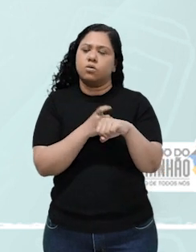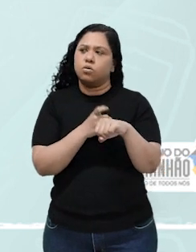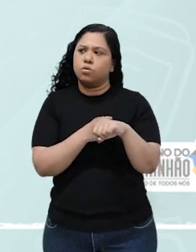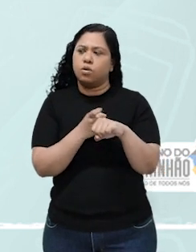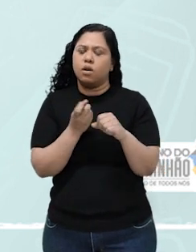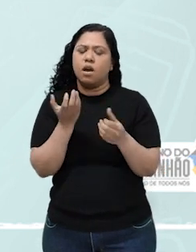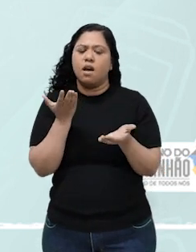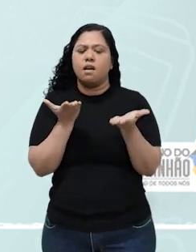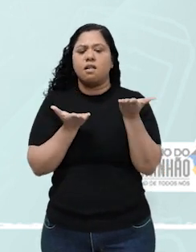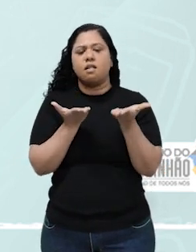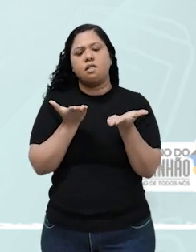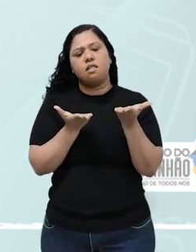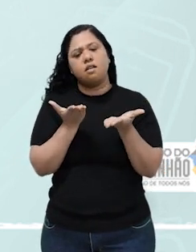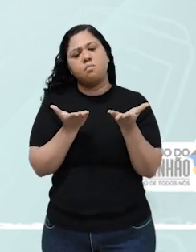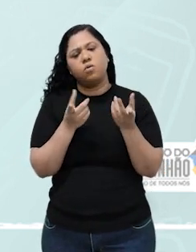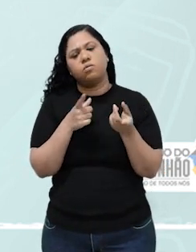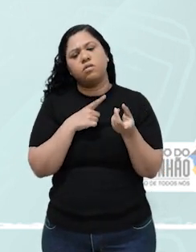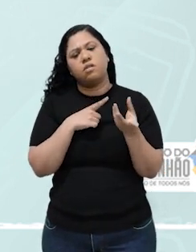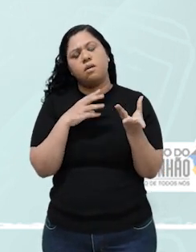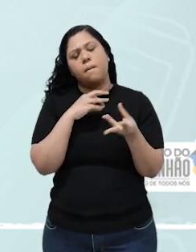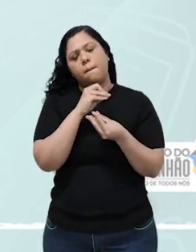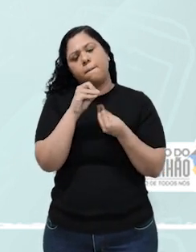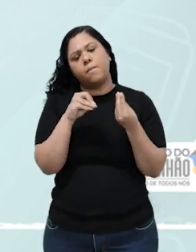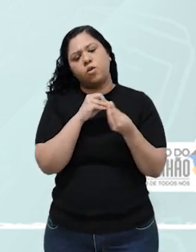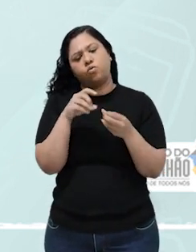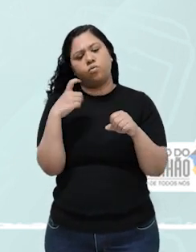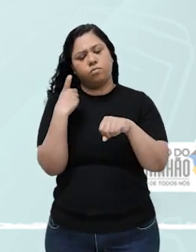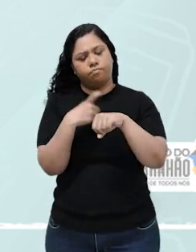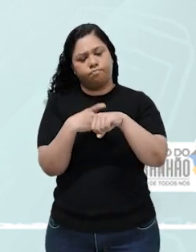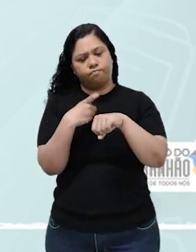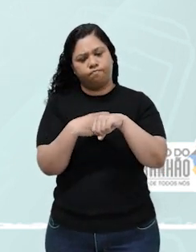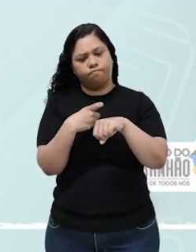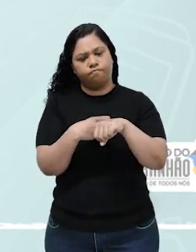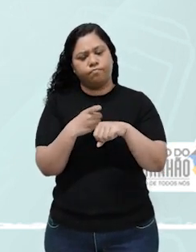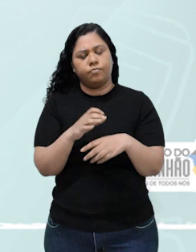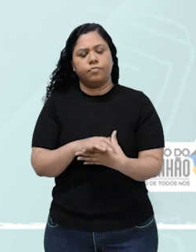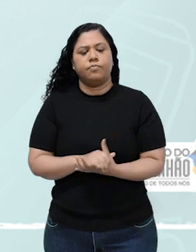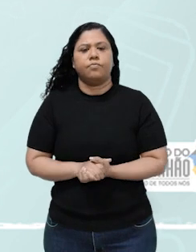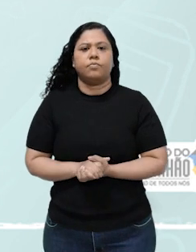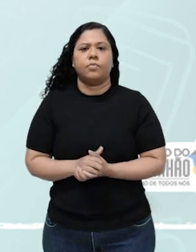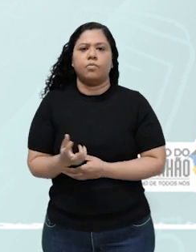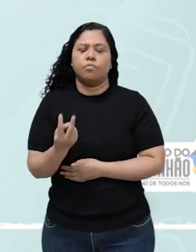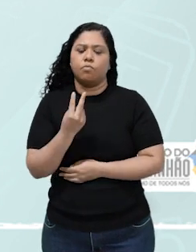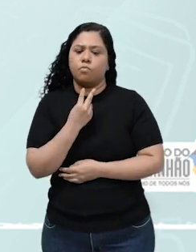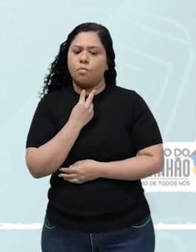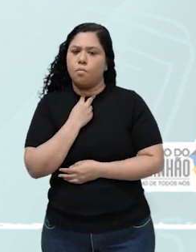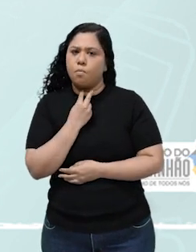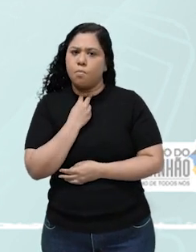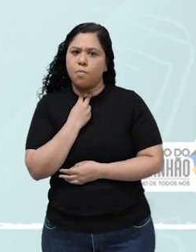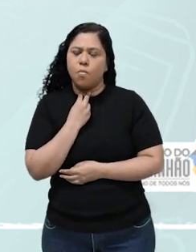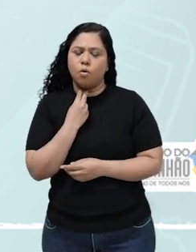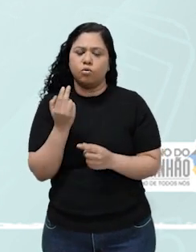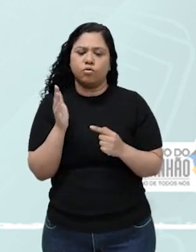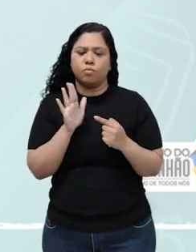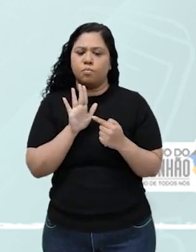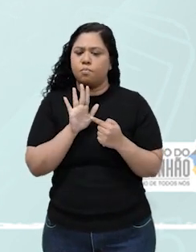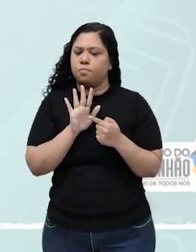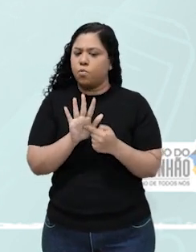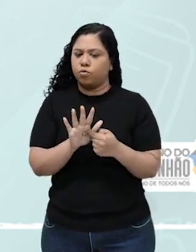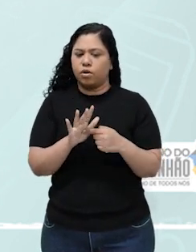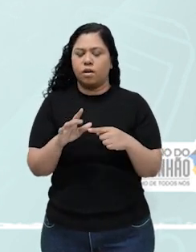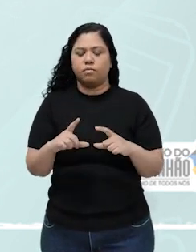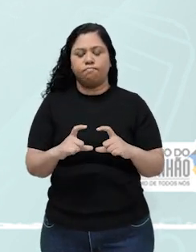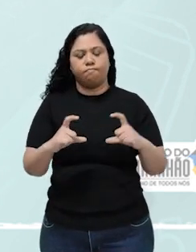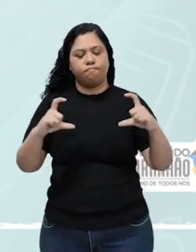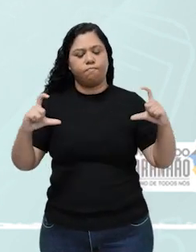equilíbrios heterogêneos, em que existem participantes sólidos, eles não devem ser representados na expressão de Kacé.